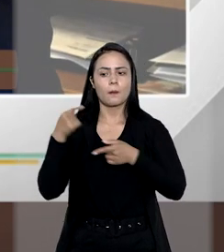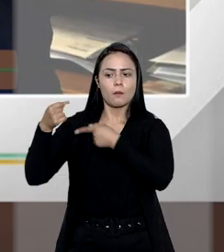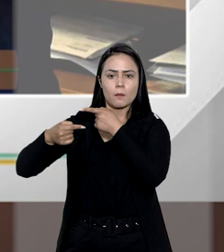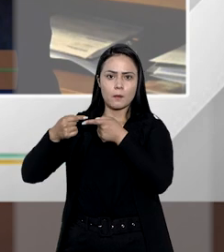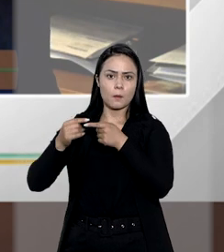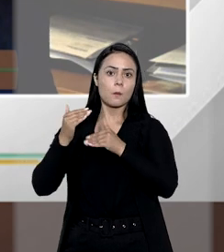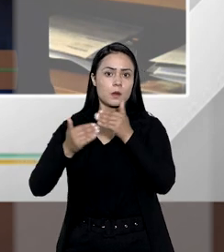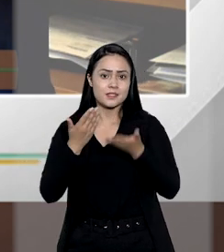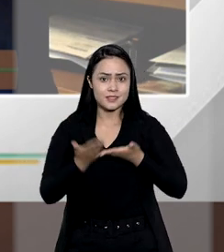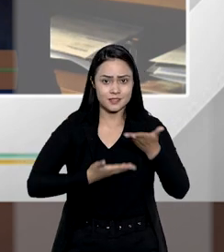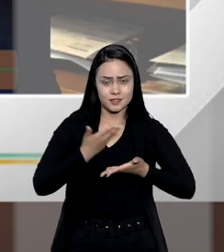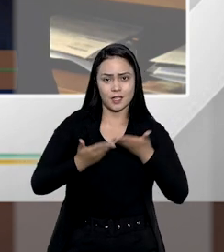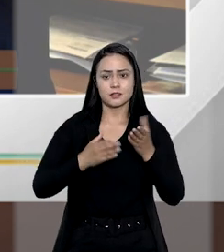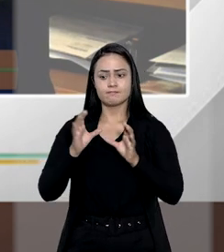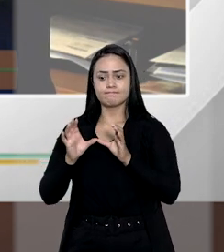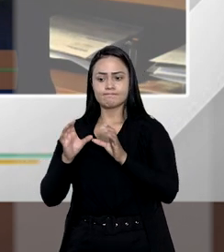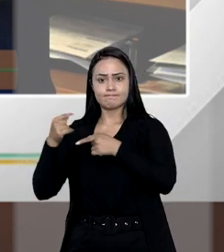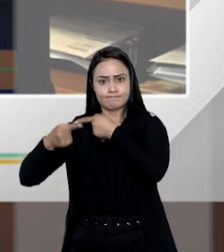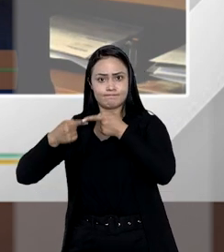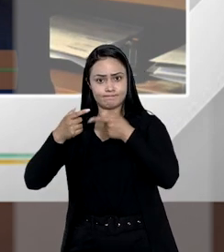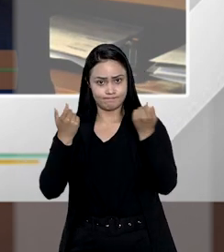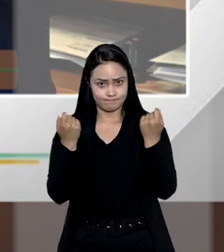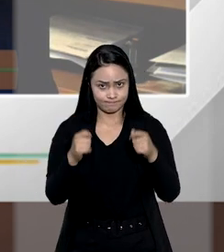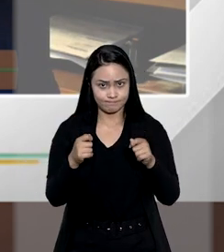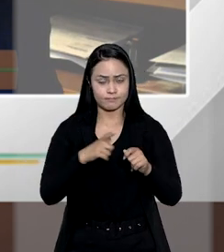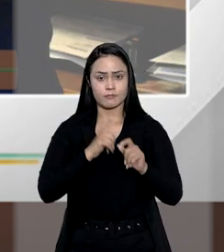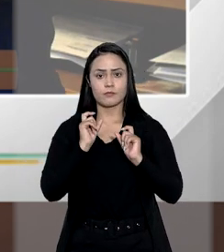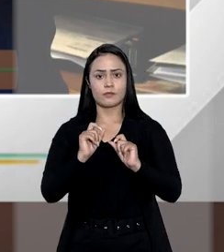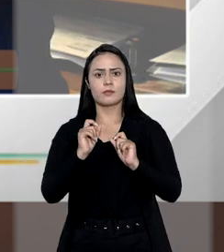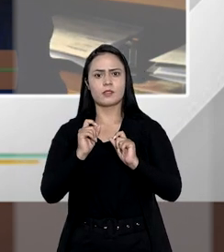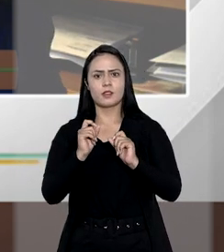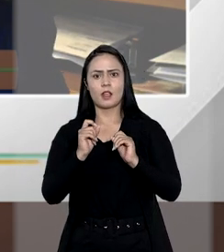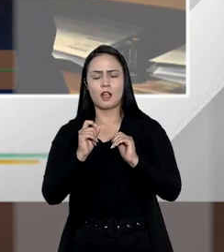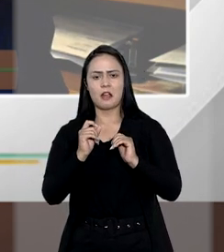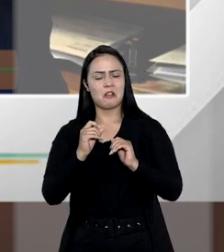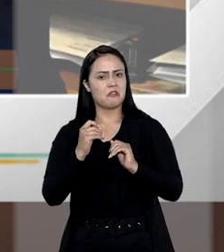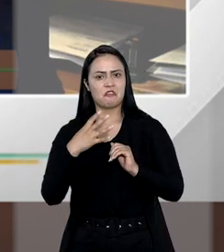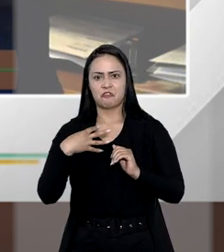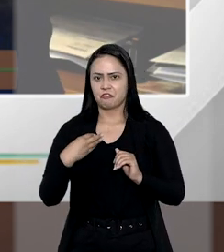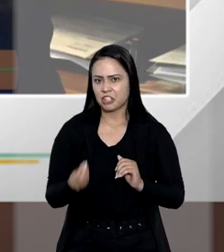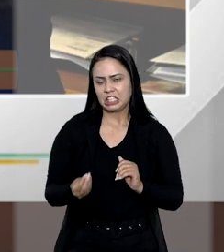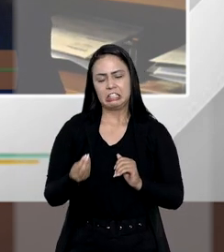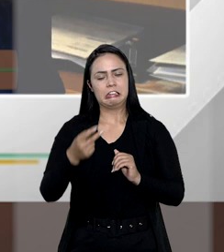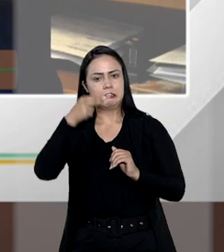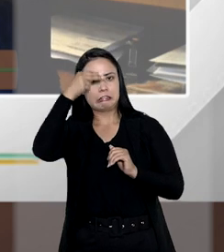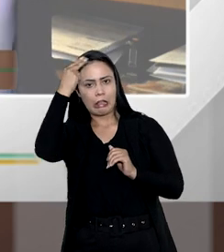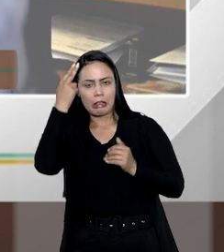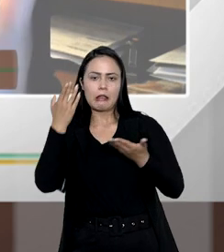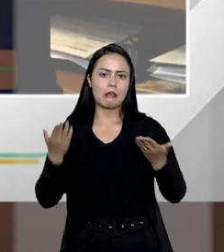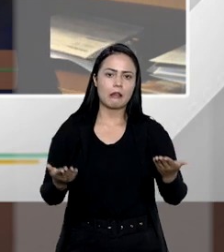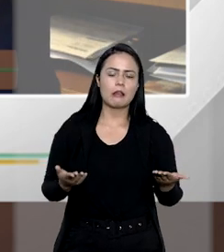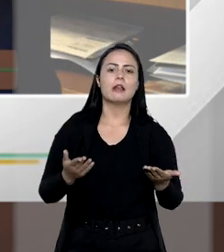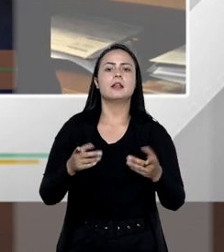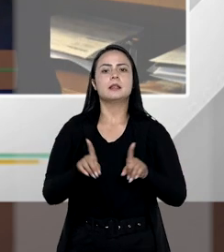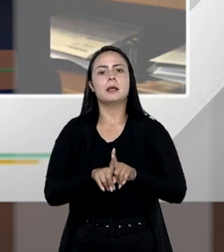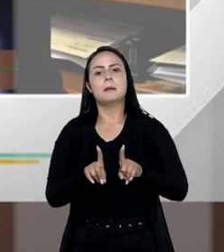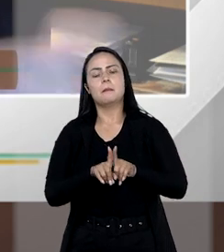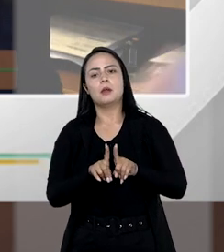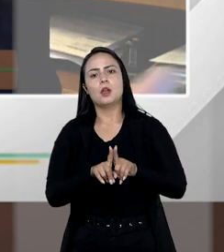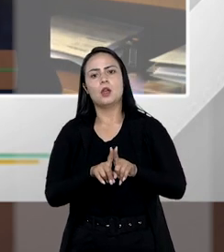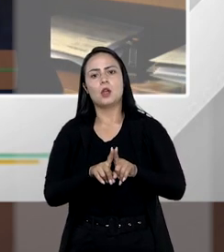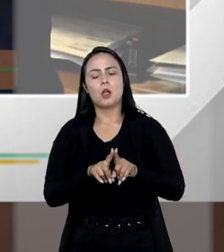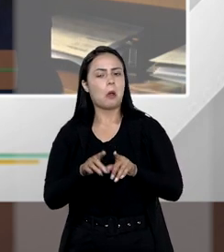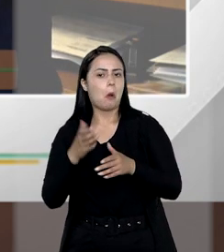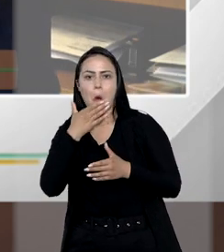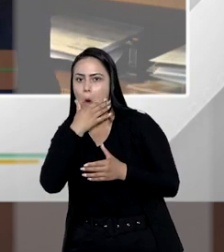herdeiros, porque quando se trata de herdeiros necessários, como são os descendentes, e no caso dos ascendentes,